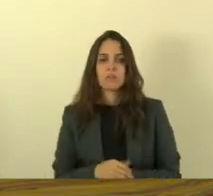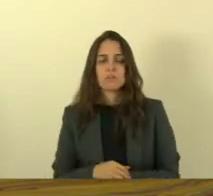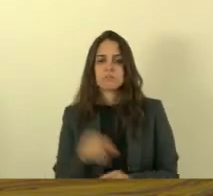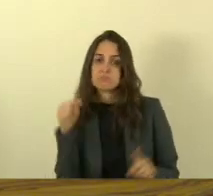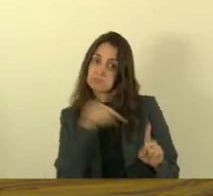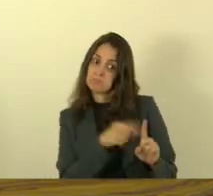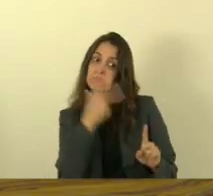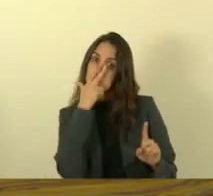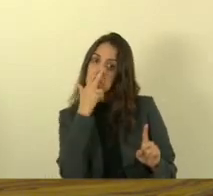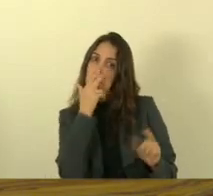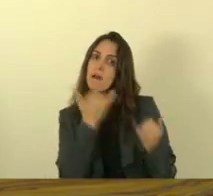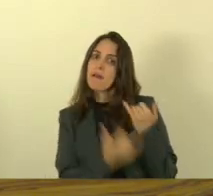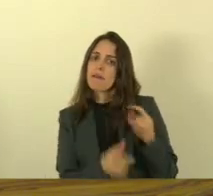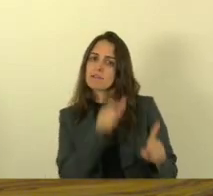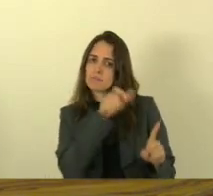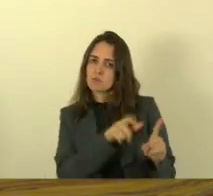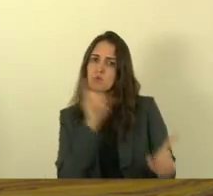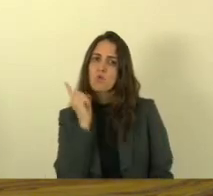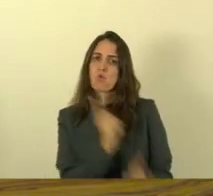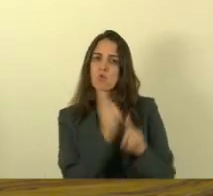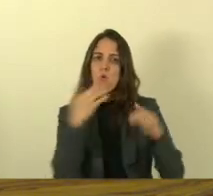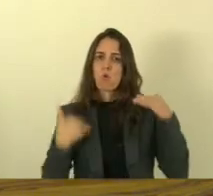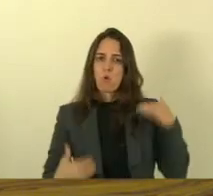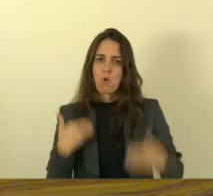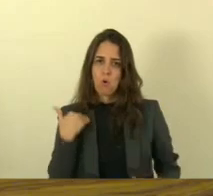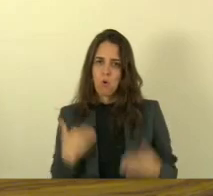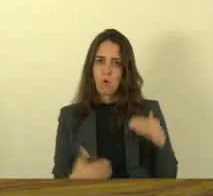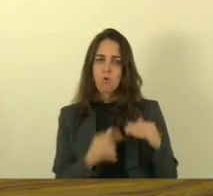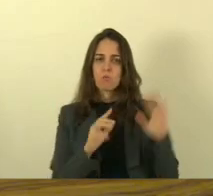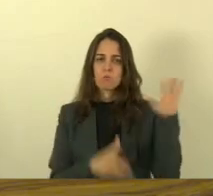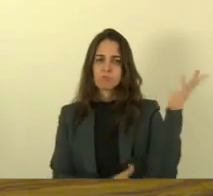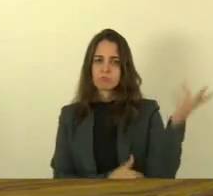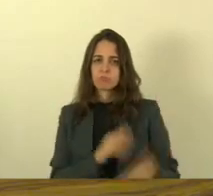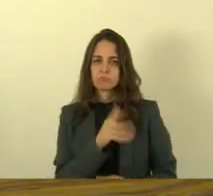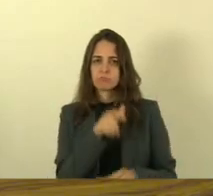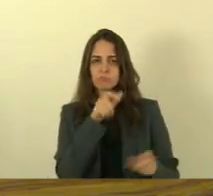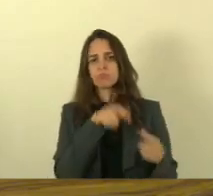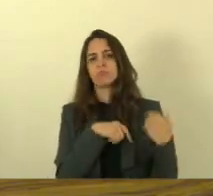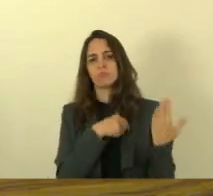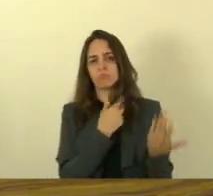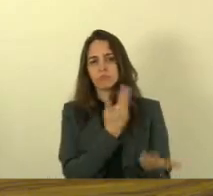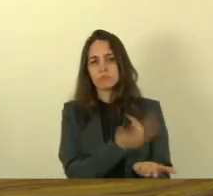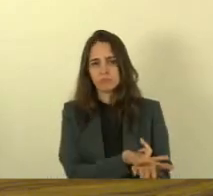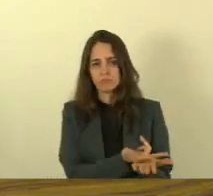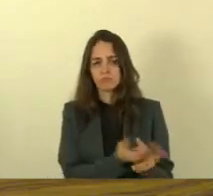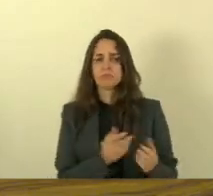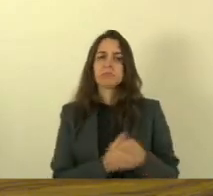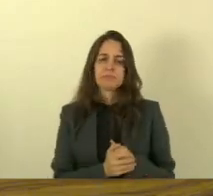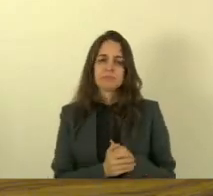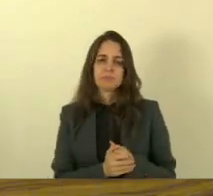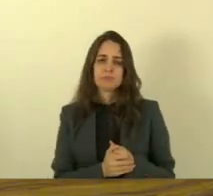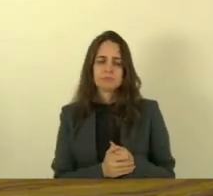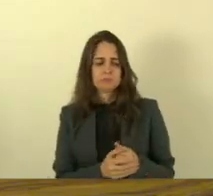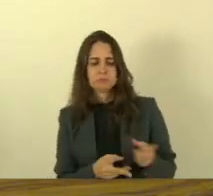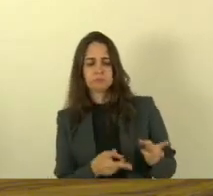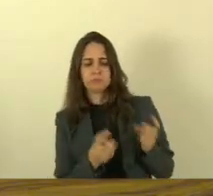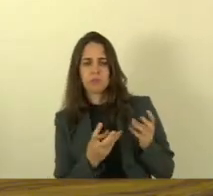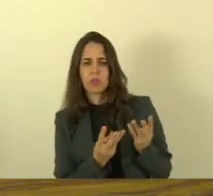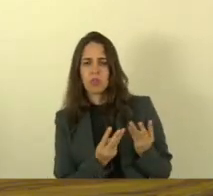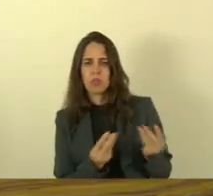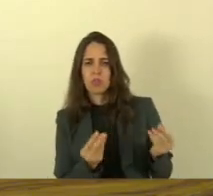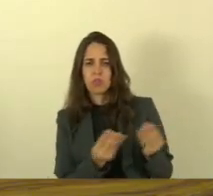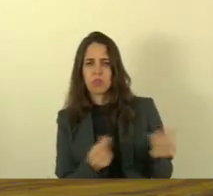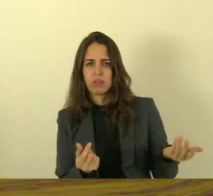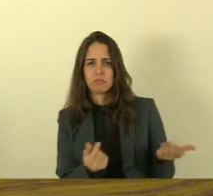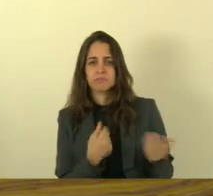essa pessoa mesmo e essas crianças agora identificando que de fato trata